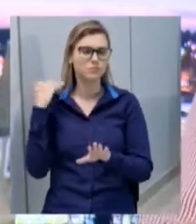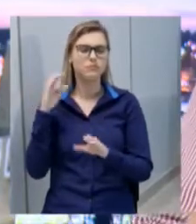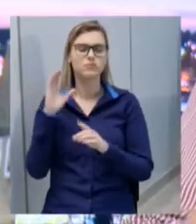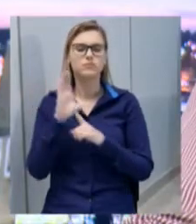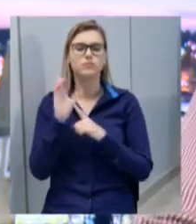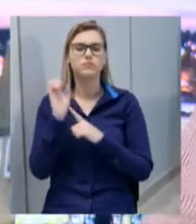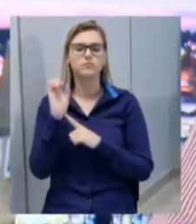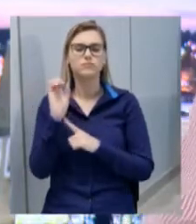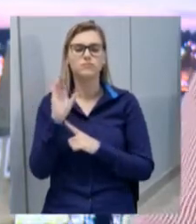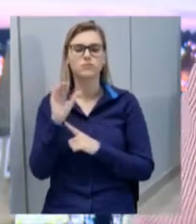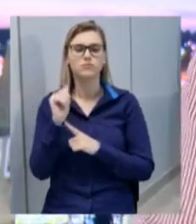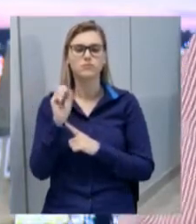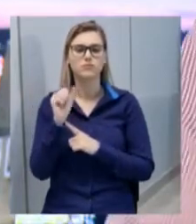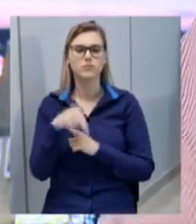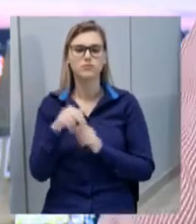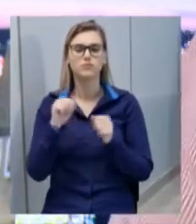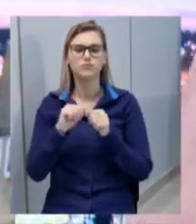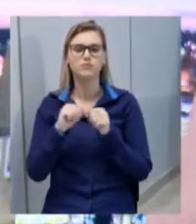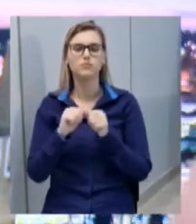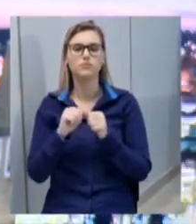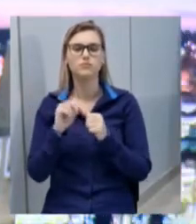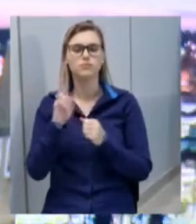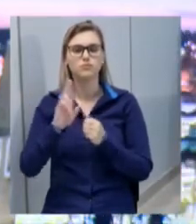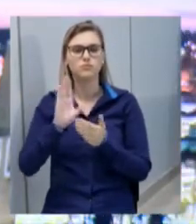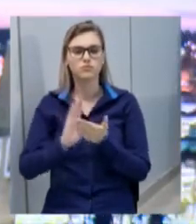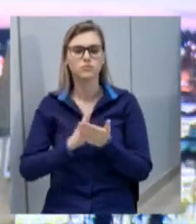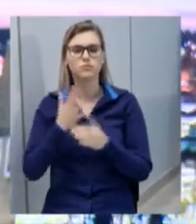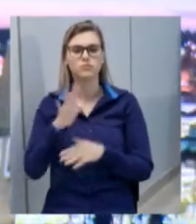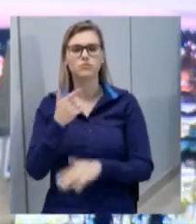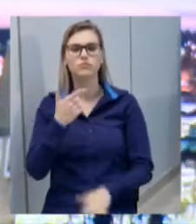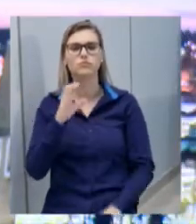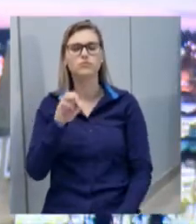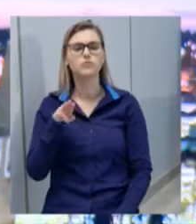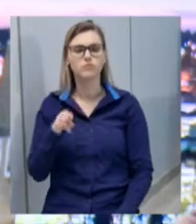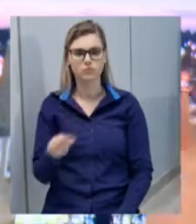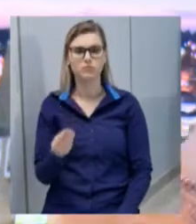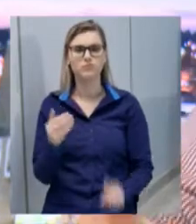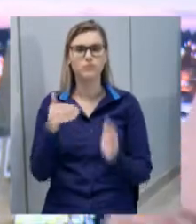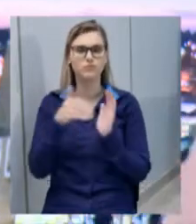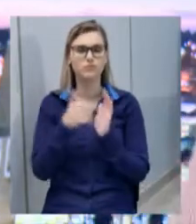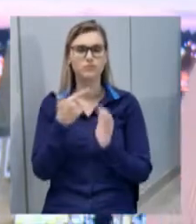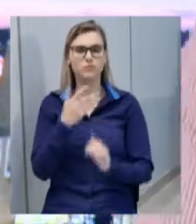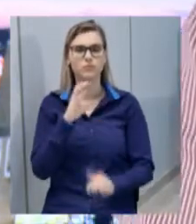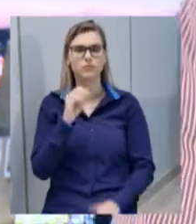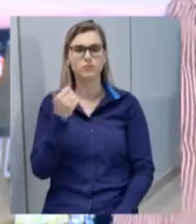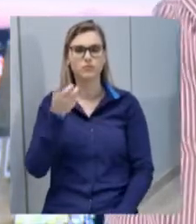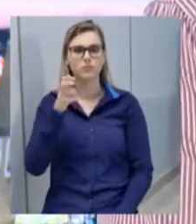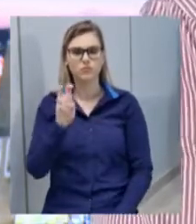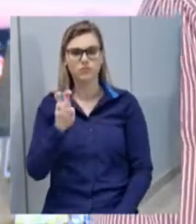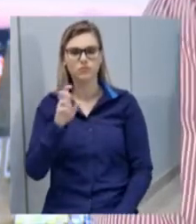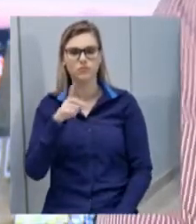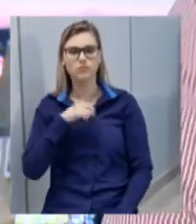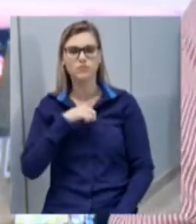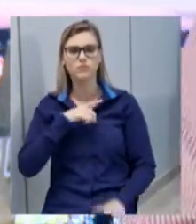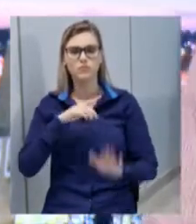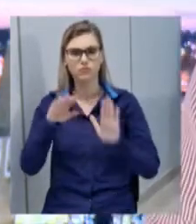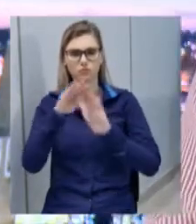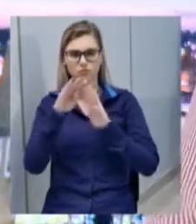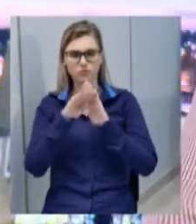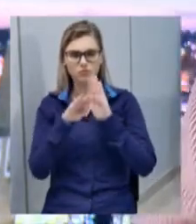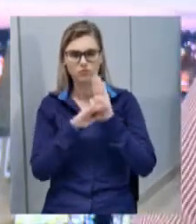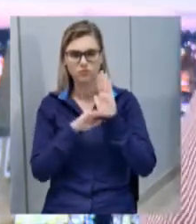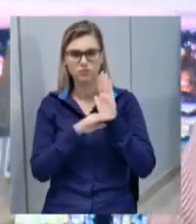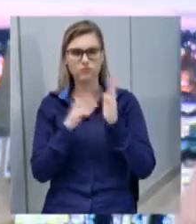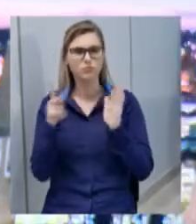compromisso de fazer um investimento na época em torno de 20 milhões para que até 2015, seguindo um cronograma que foi estabelecido no